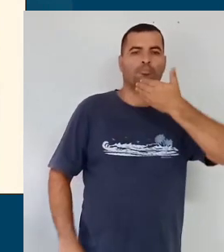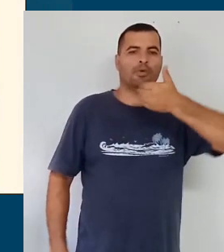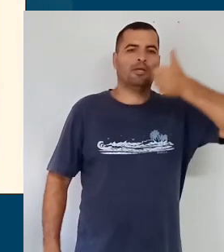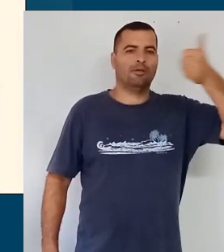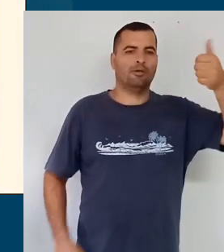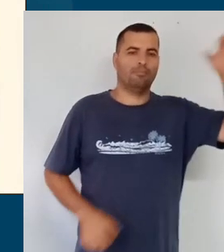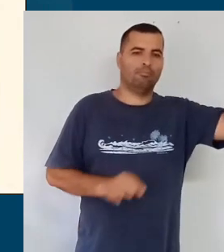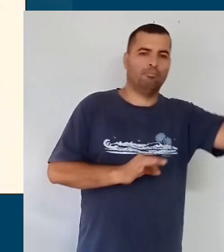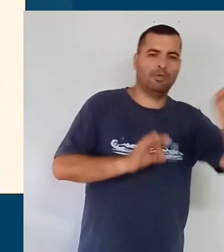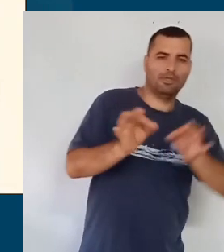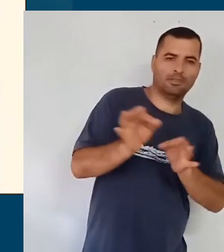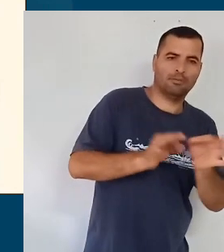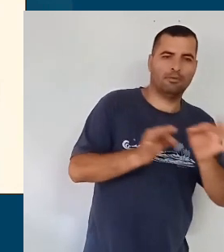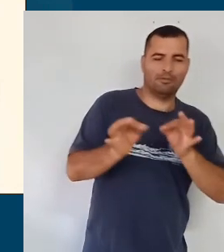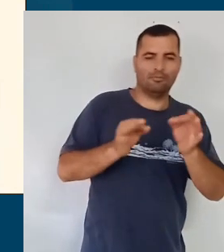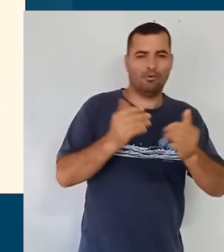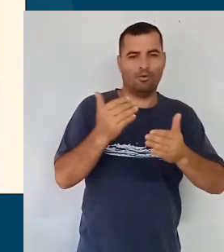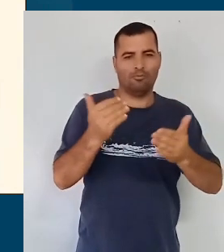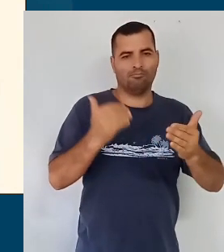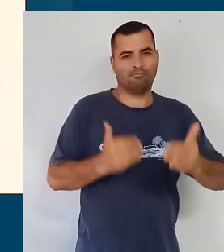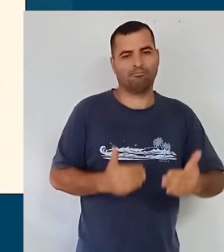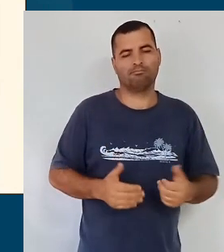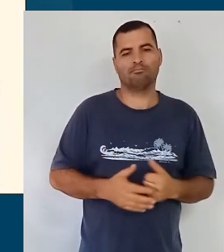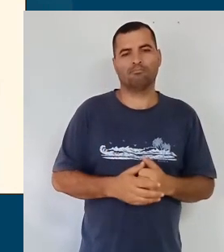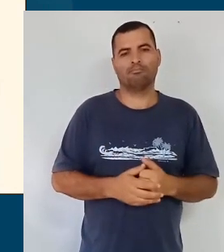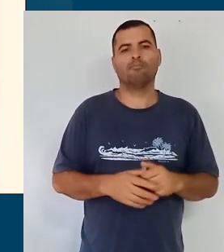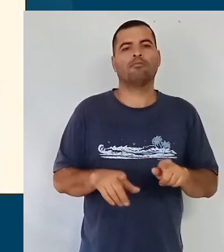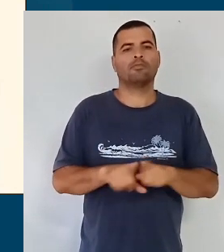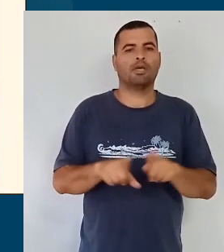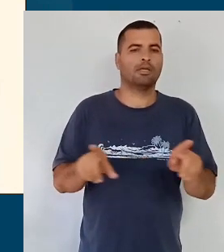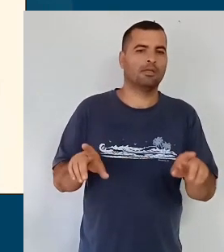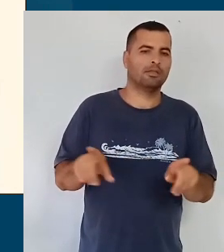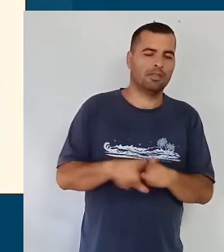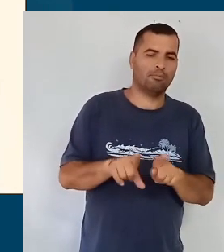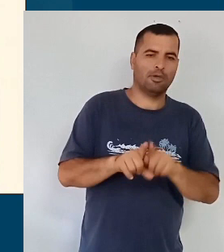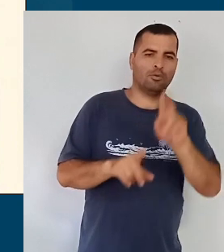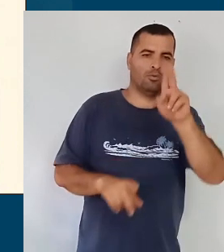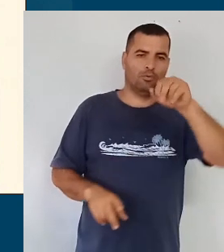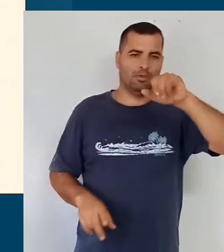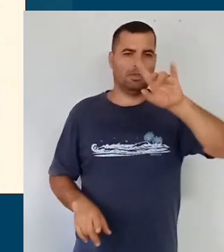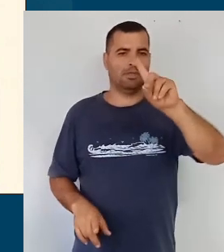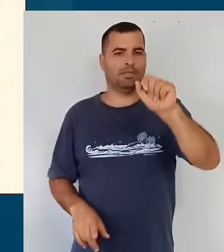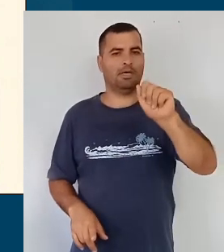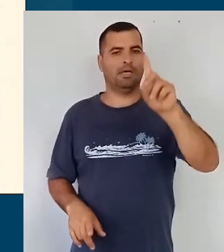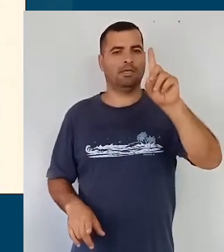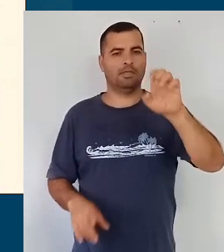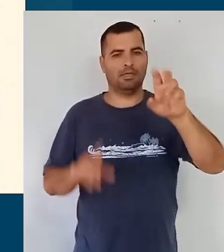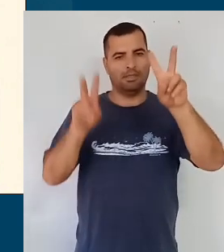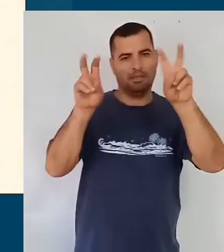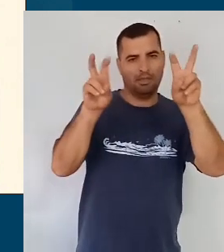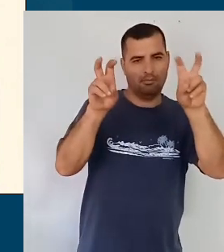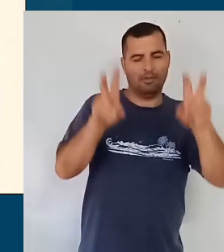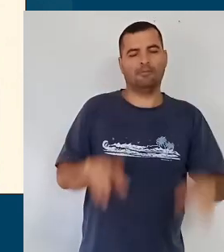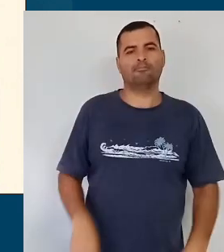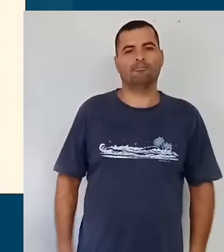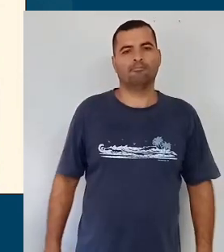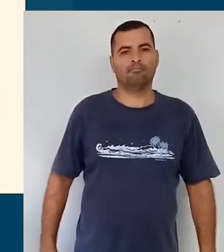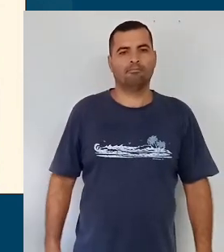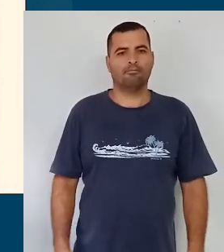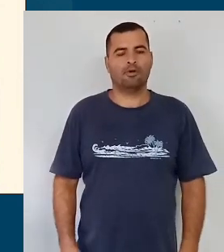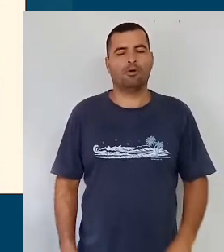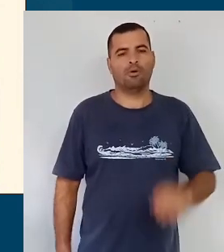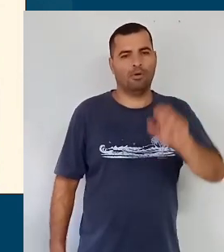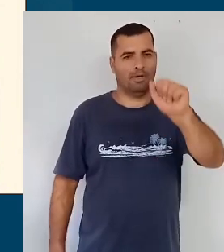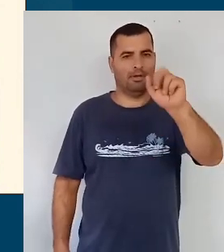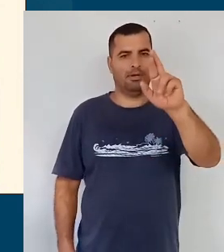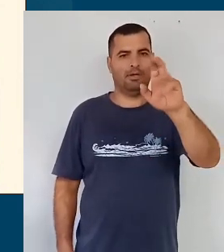planejamento, aí nós trouxemos as unidades, temáticas, isso é uma coisa importante, as áreas